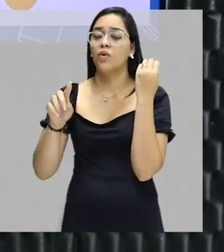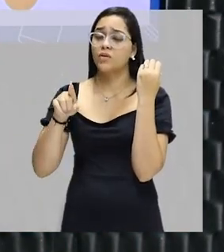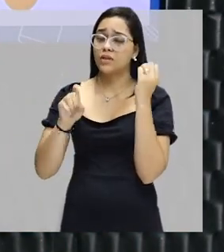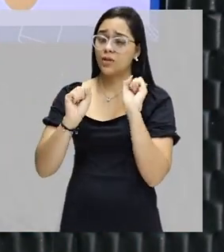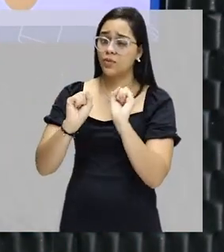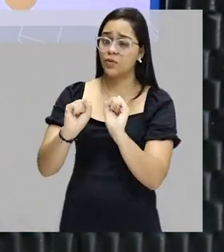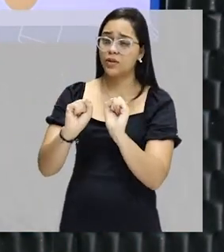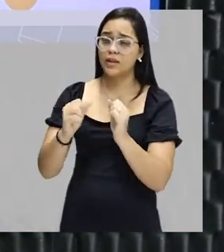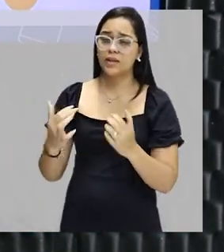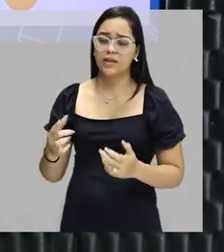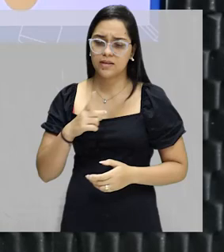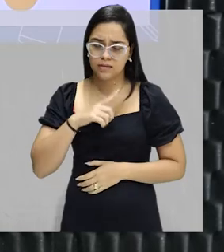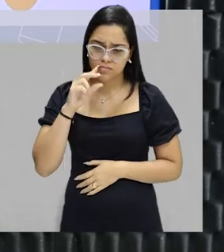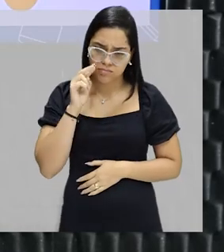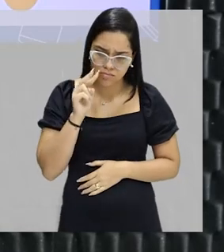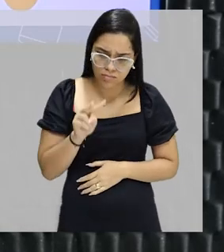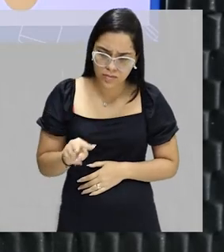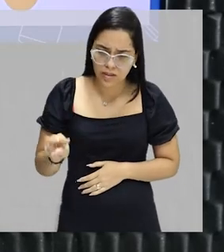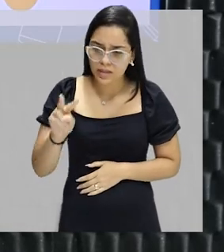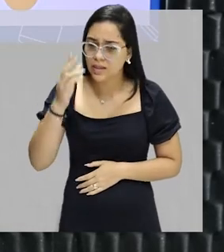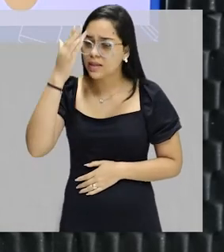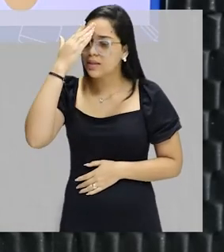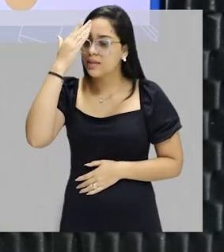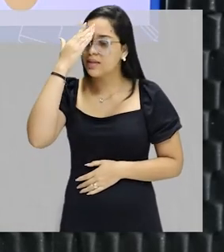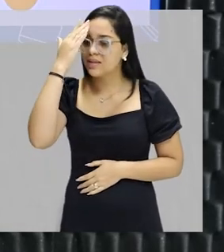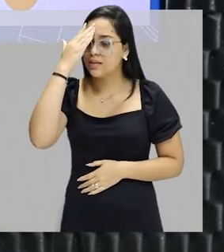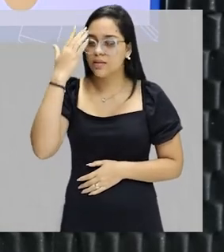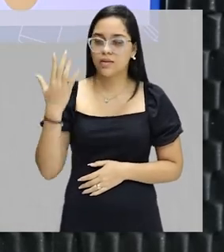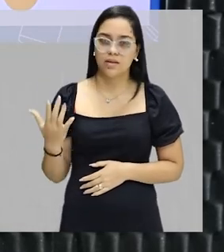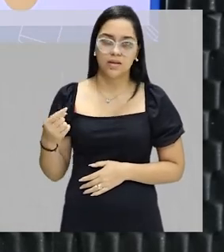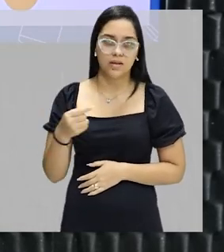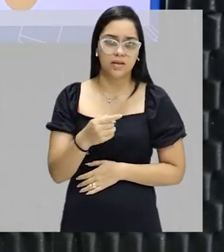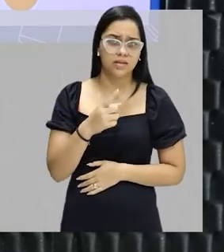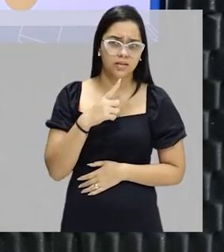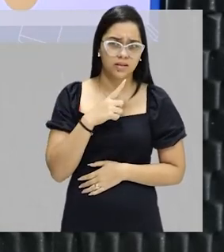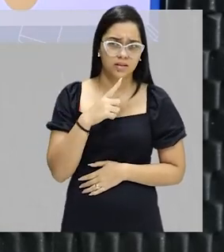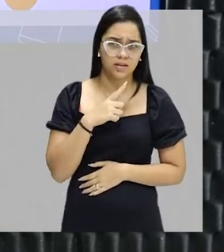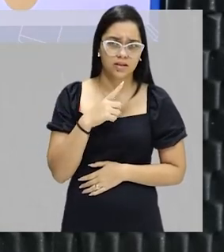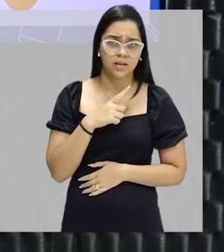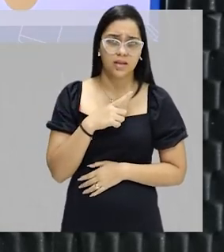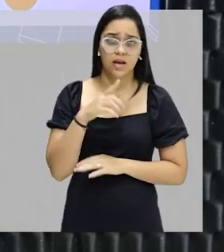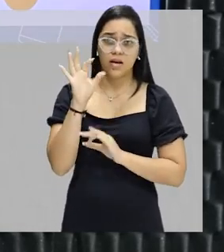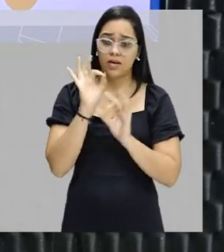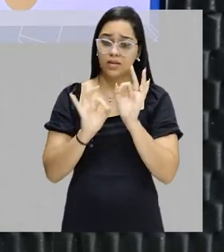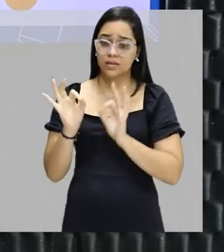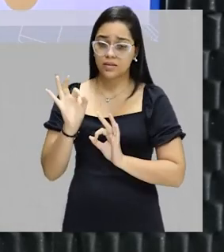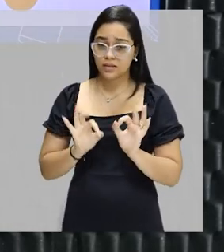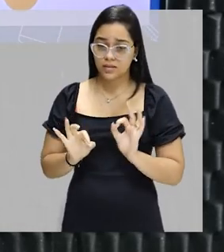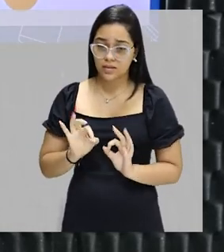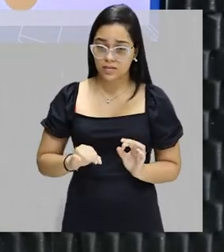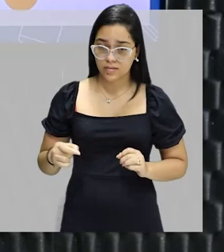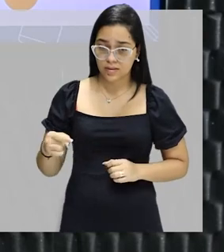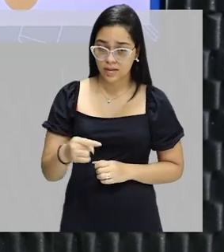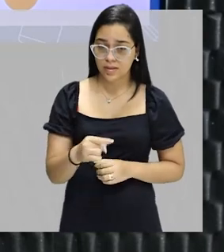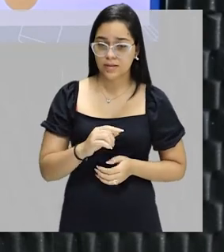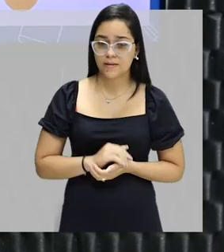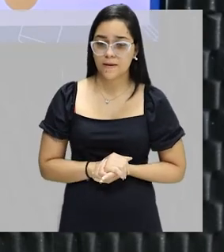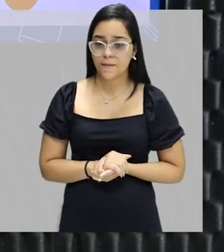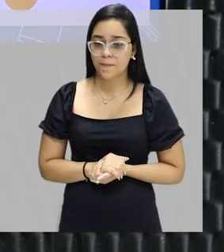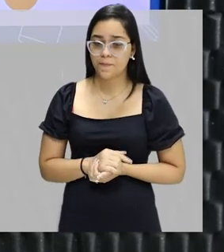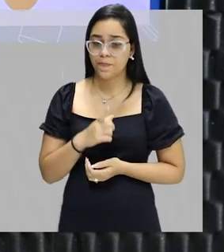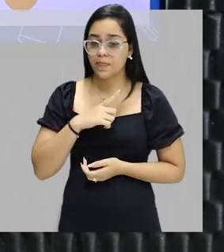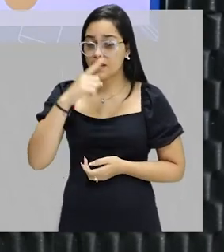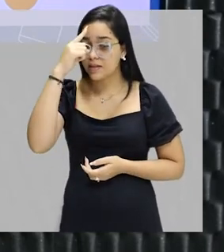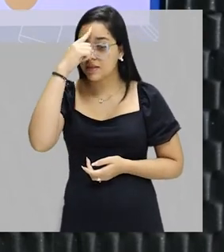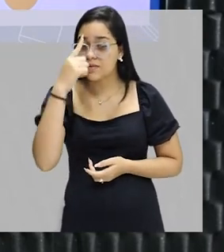você poder visualizar e entender melhor a montagem dessa solução, eu trouxe